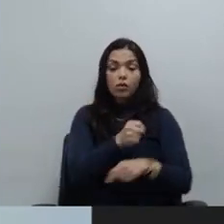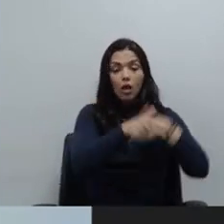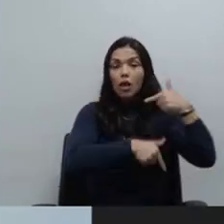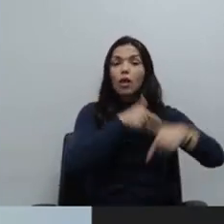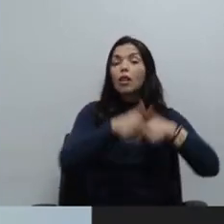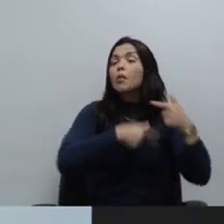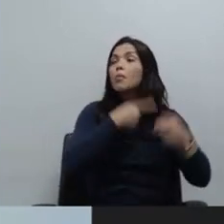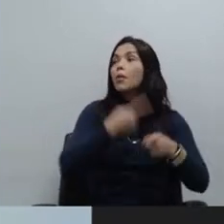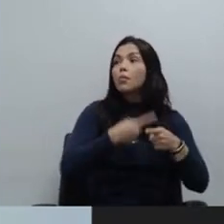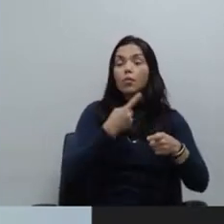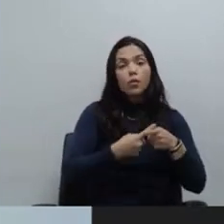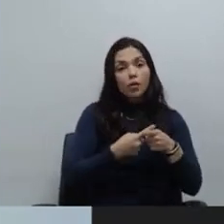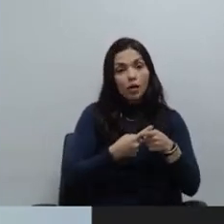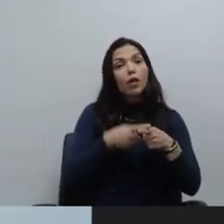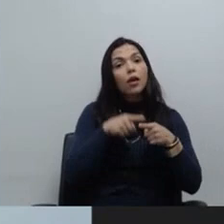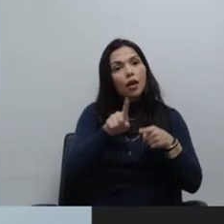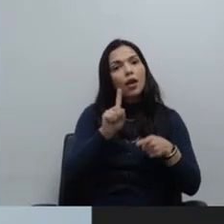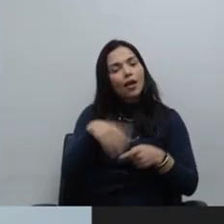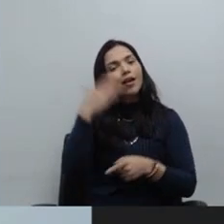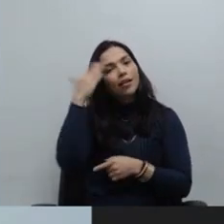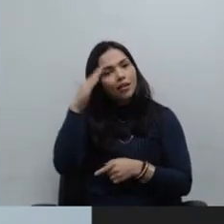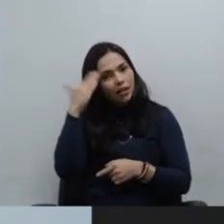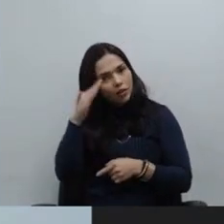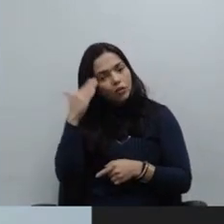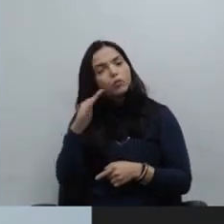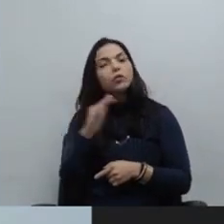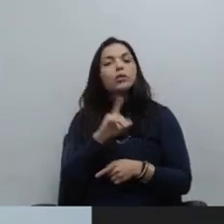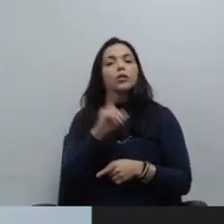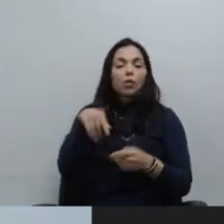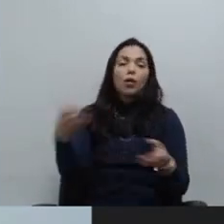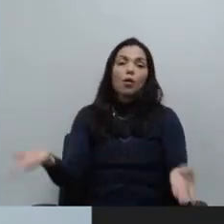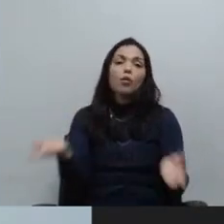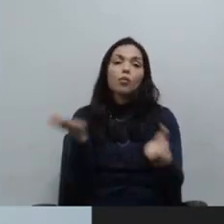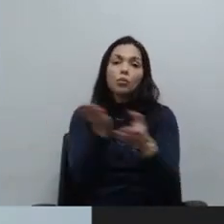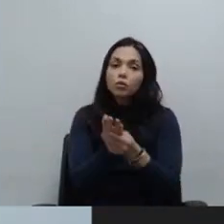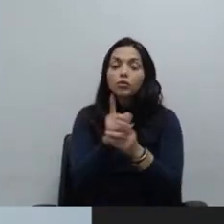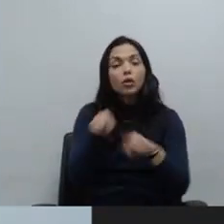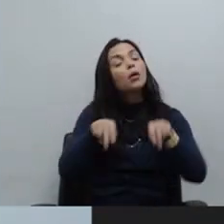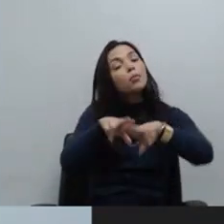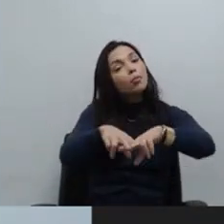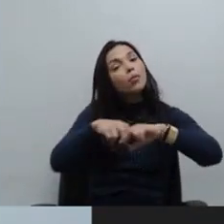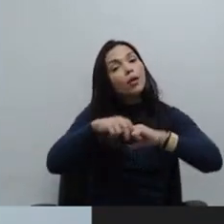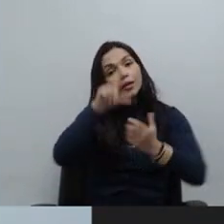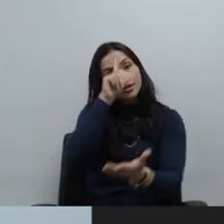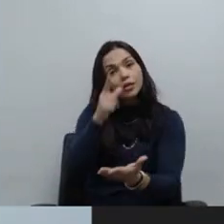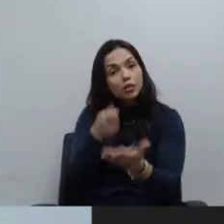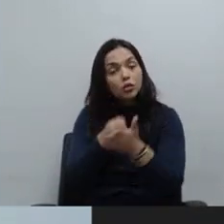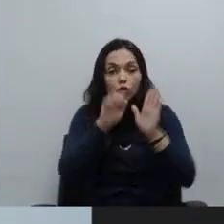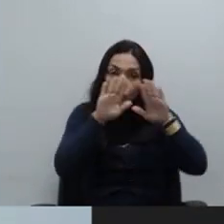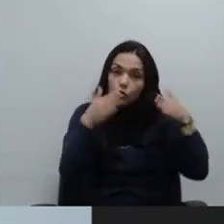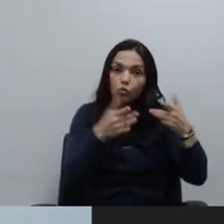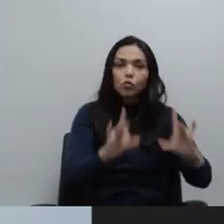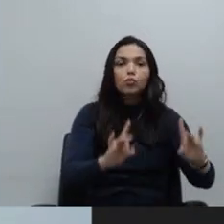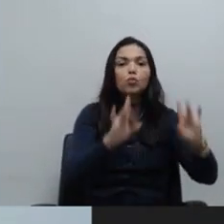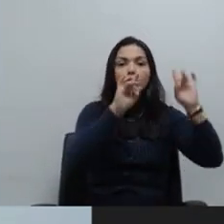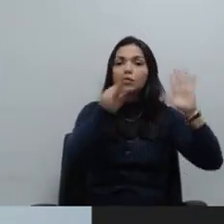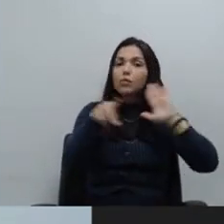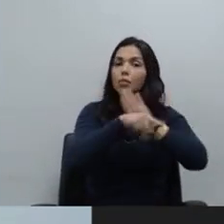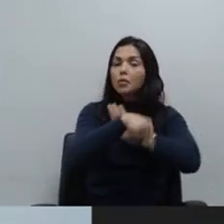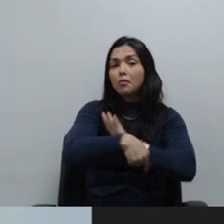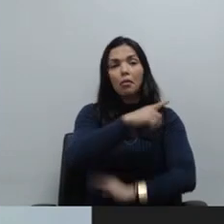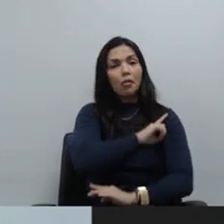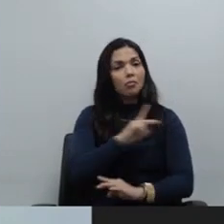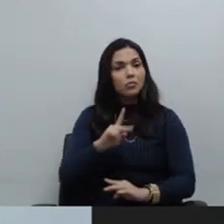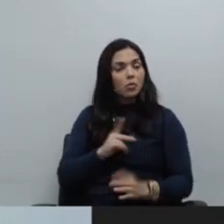e, se for este o entendimento, a interpretação que se dá ao processo, é por uma decisão exclusiva da própria Defensoria. E aqui fica o meu